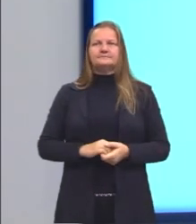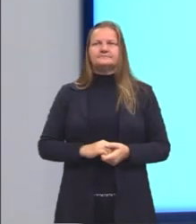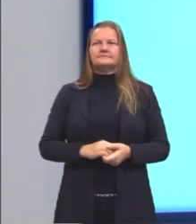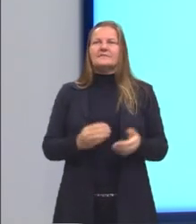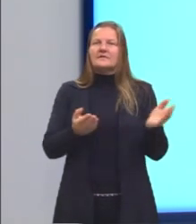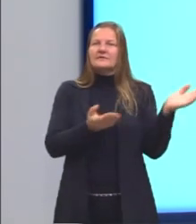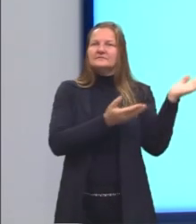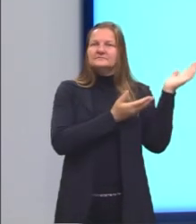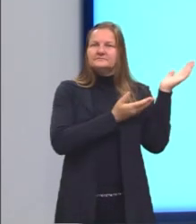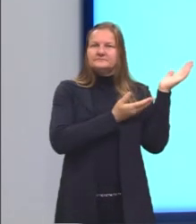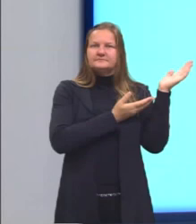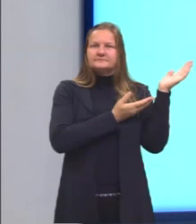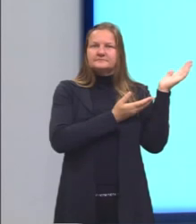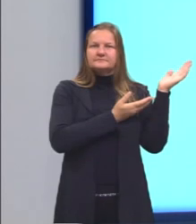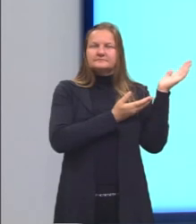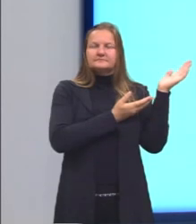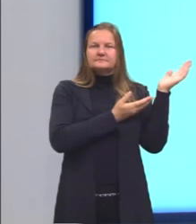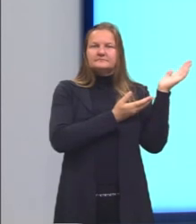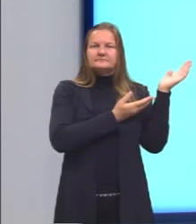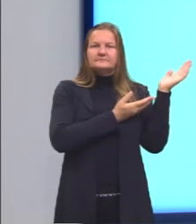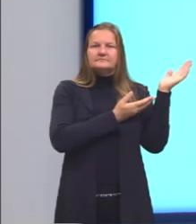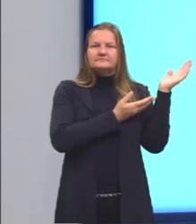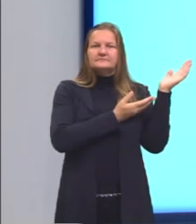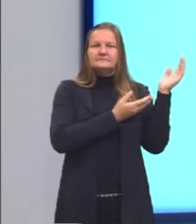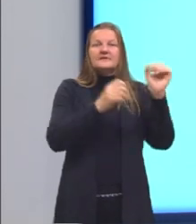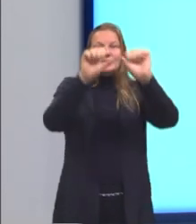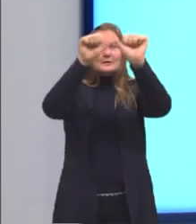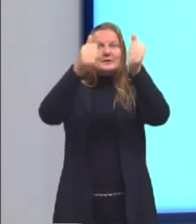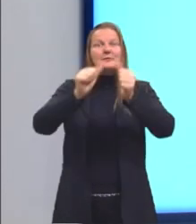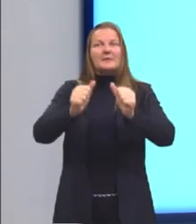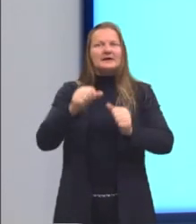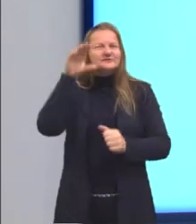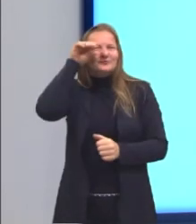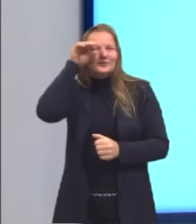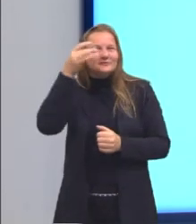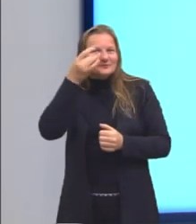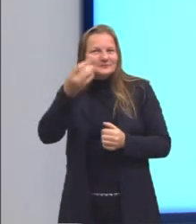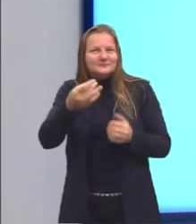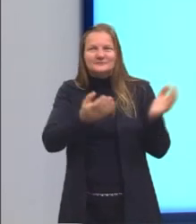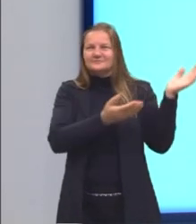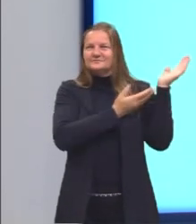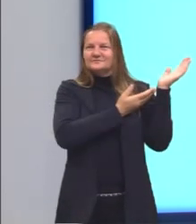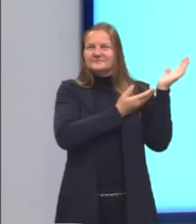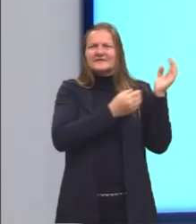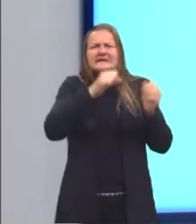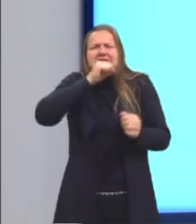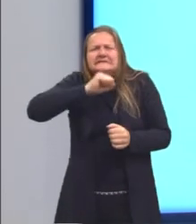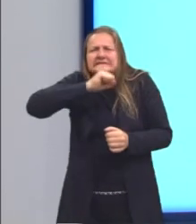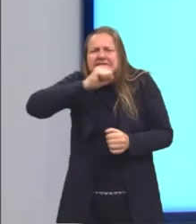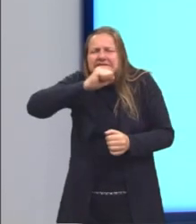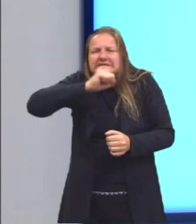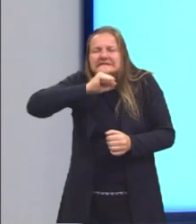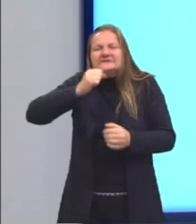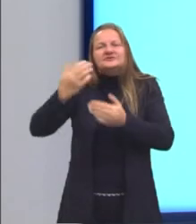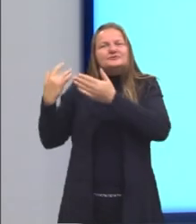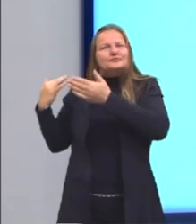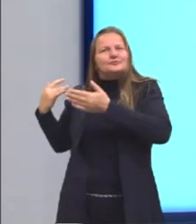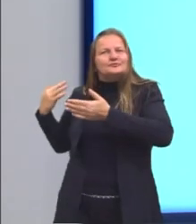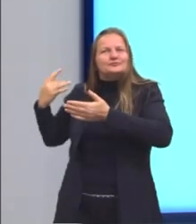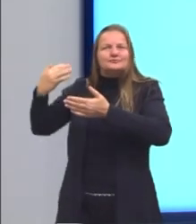Aqui eu trouxe a imagem para vocês e nós podemos observar um pouco da evolução do formato ali da roda.